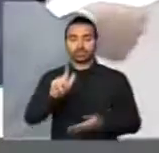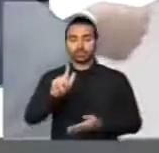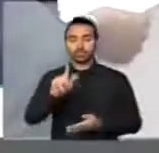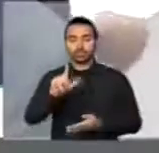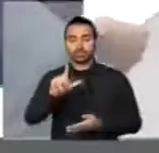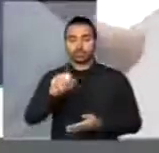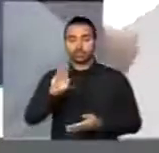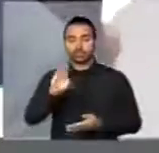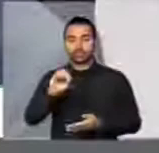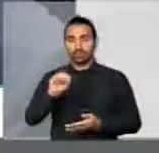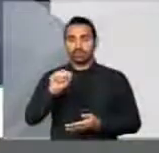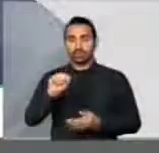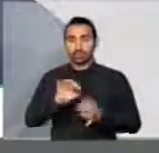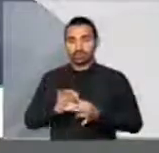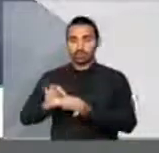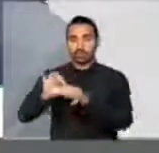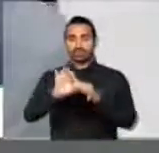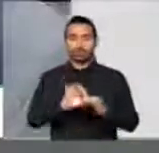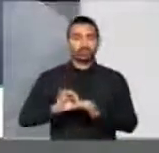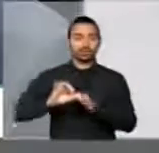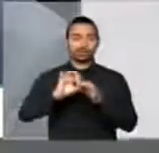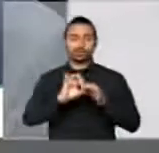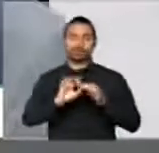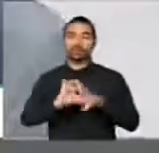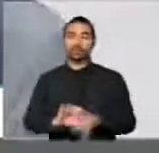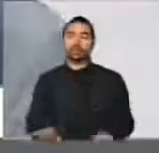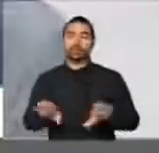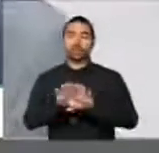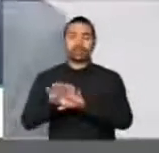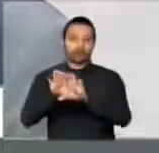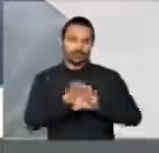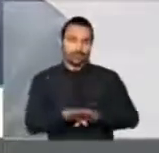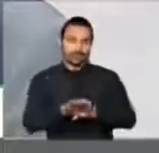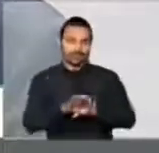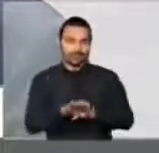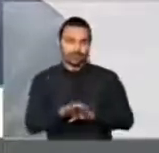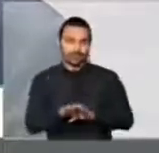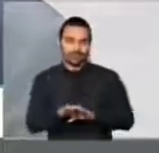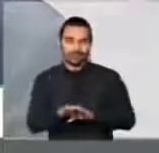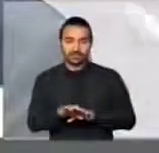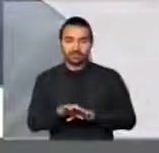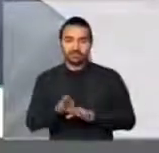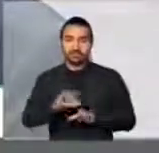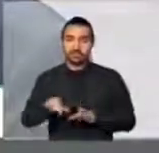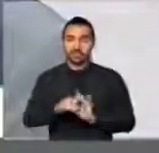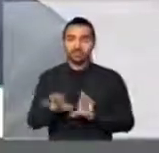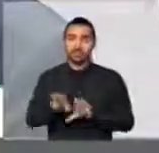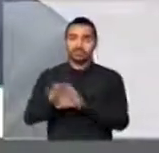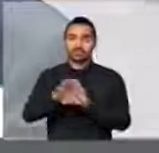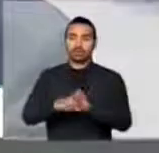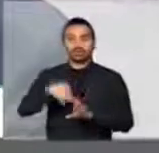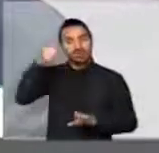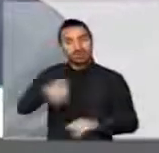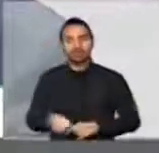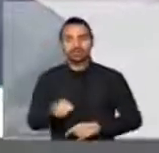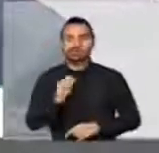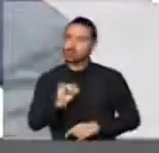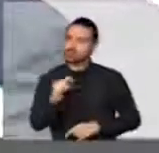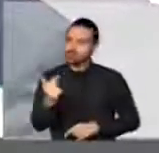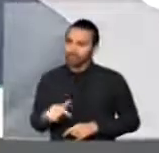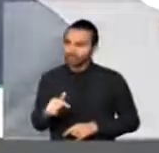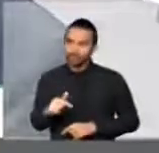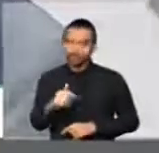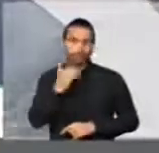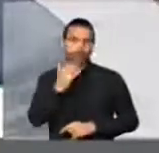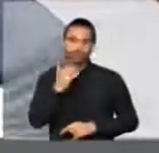unidos pela democratização, sem esse enredo da democratização radical, a gente não combate nem a corrupção,